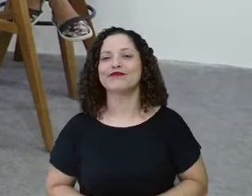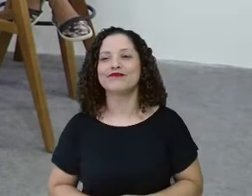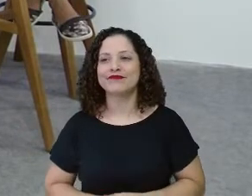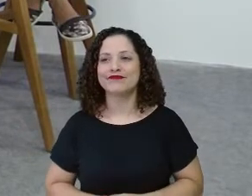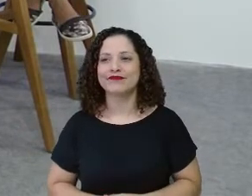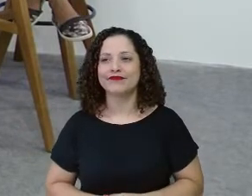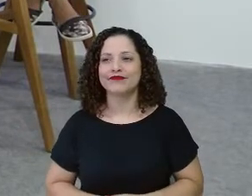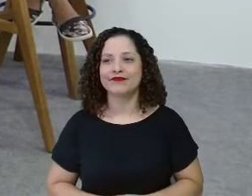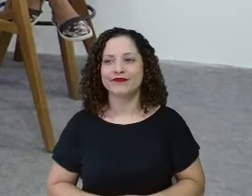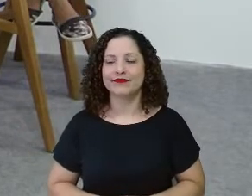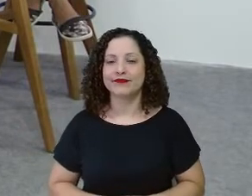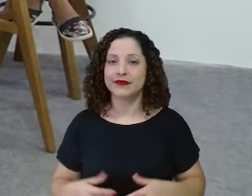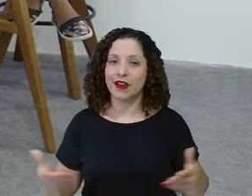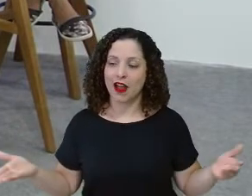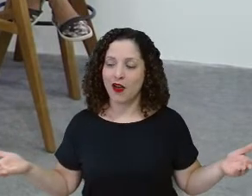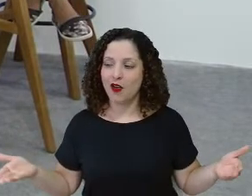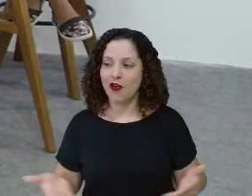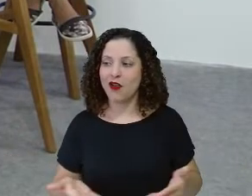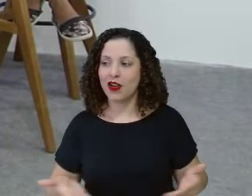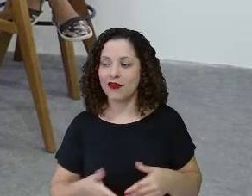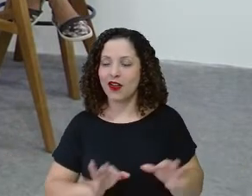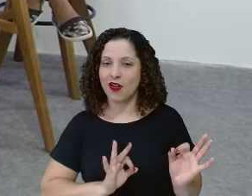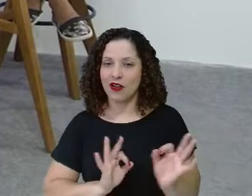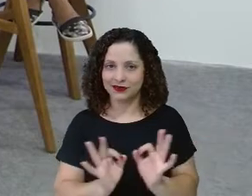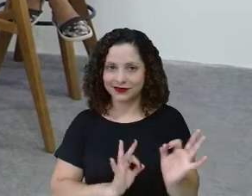Não! Então, vamos botar aqui! Né?